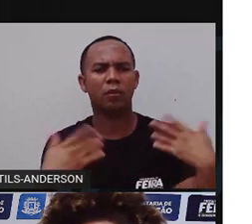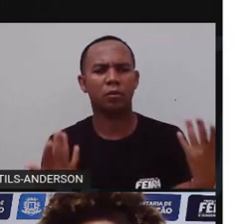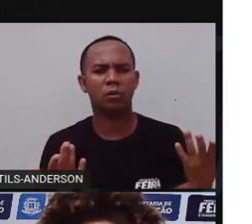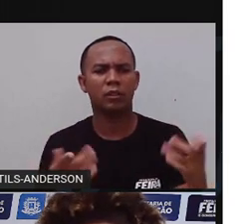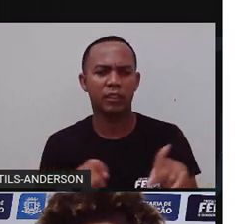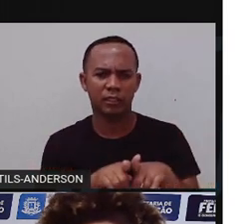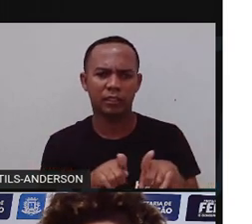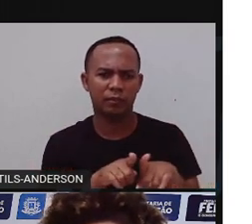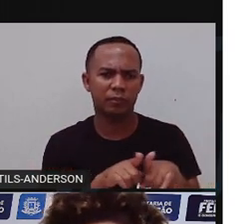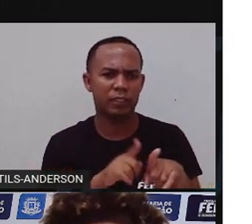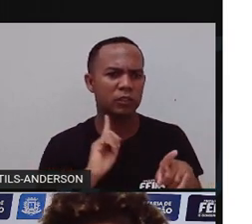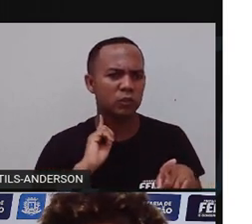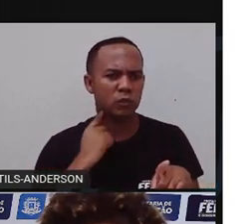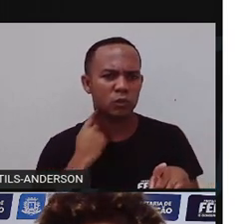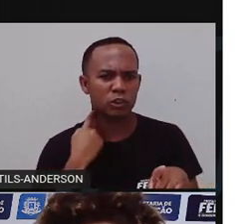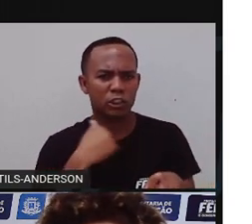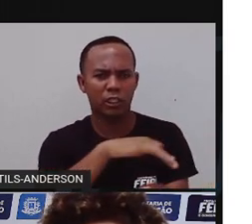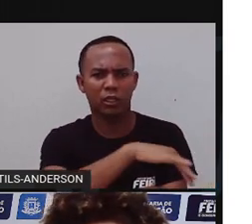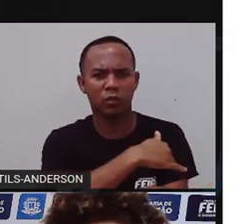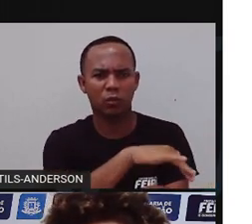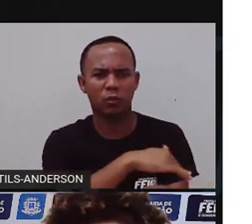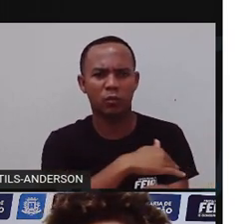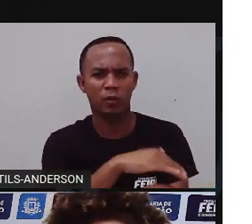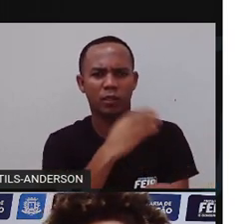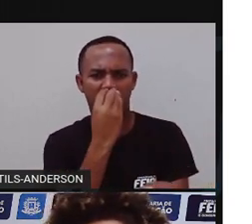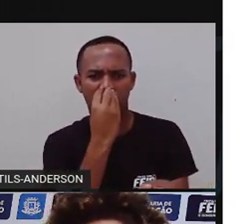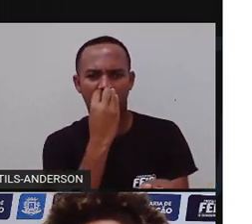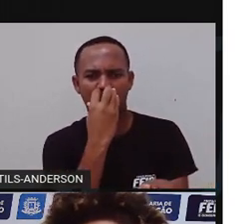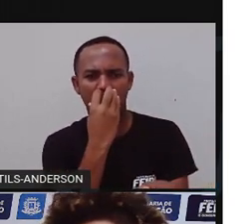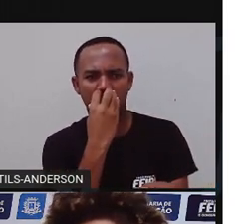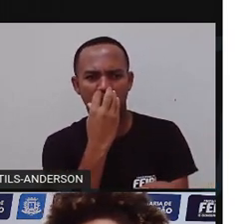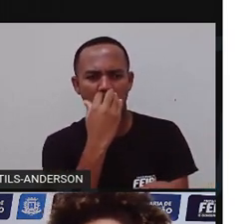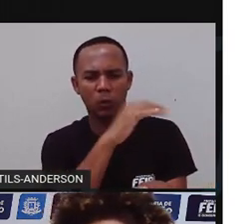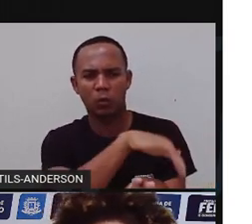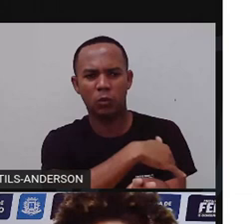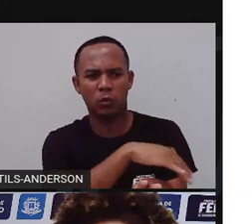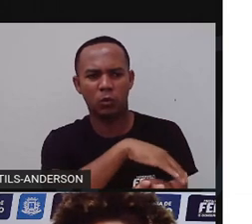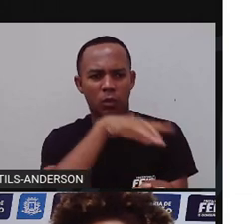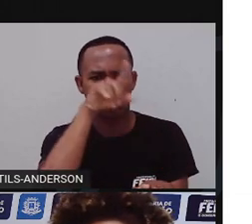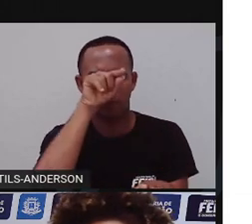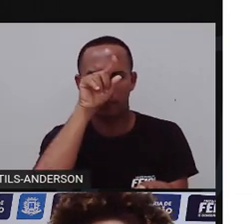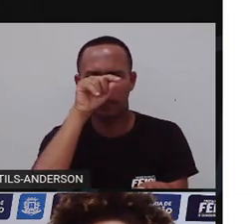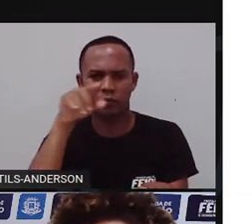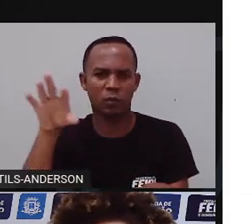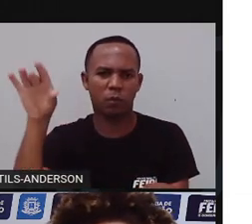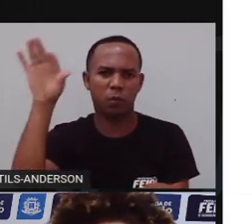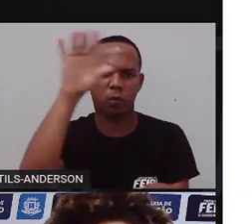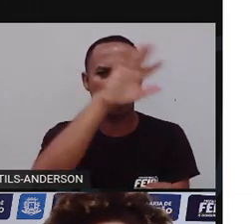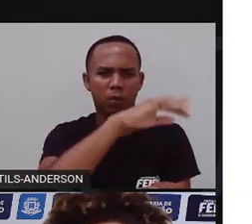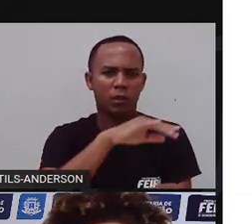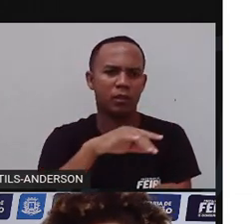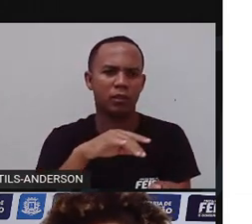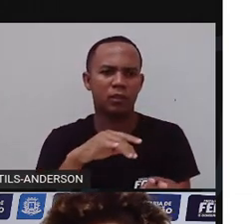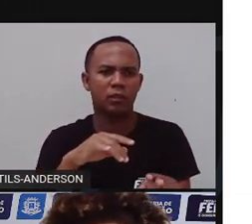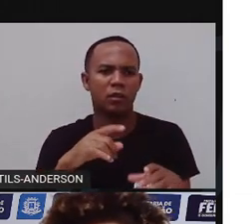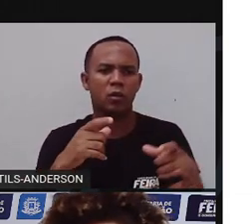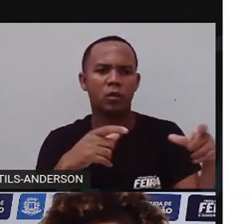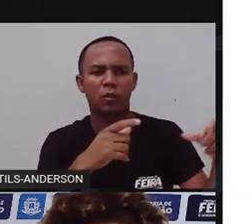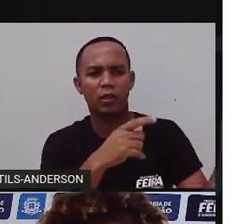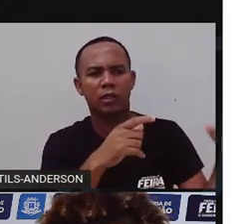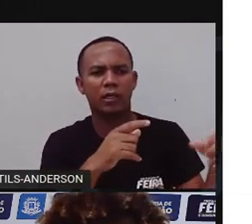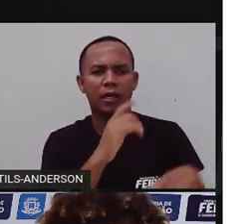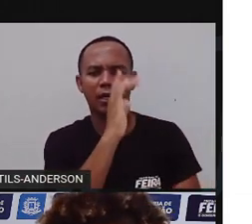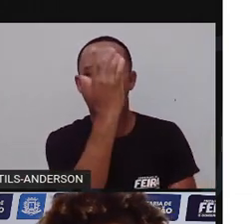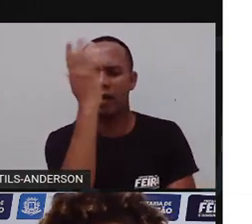lixo na rua. Cachorros abandonados nas ruas, pássaros a voar, procurando árvores para morar.